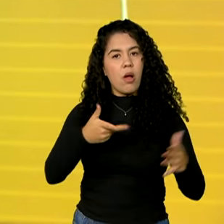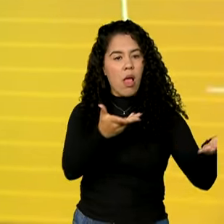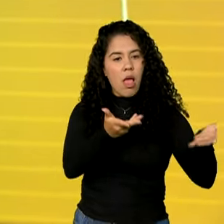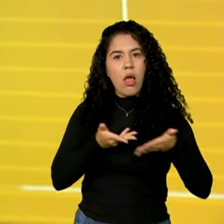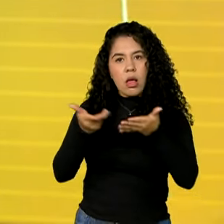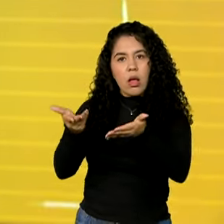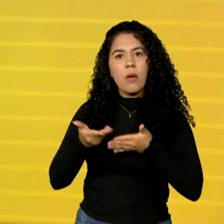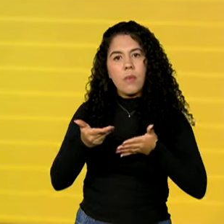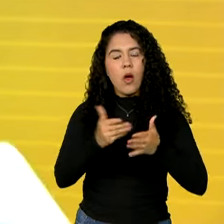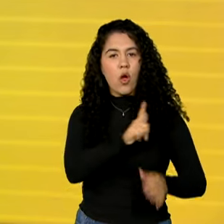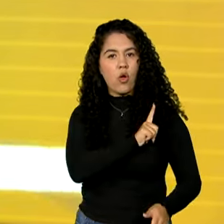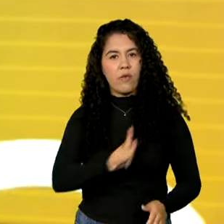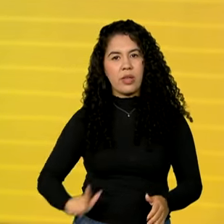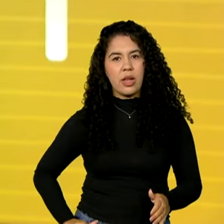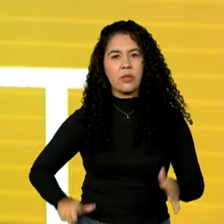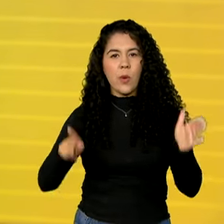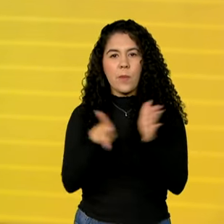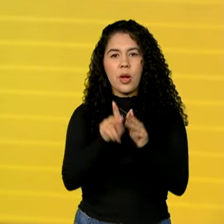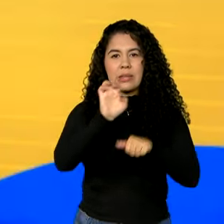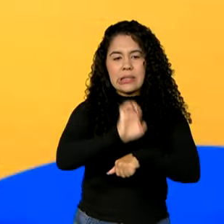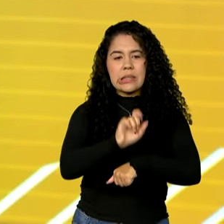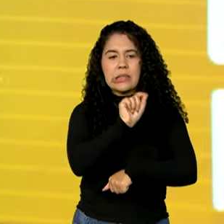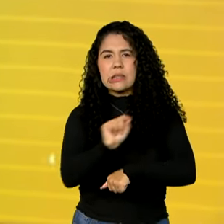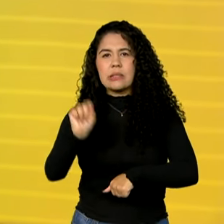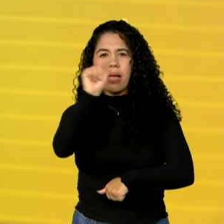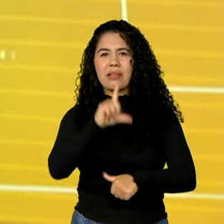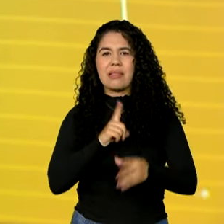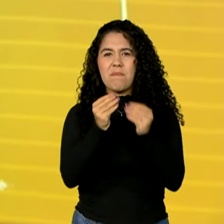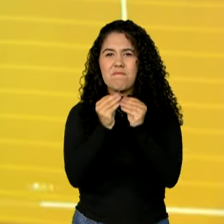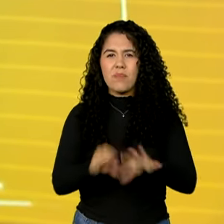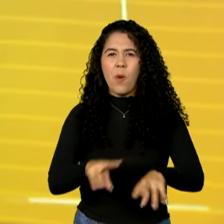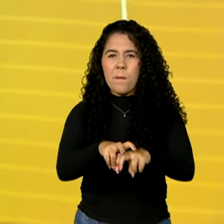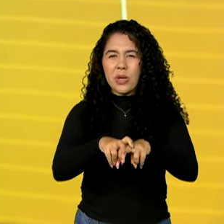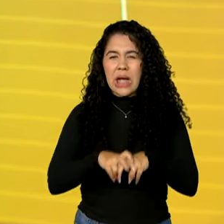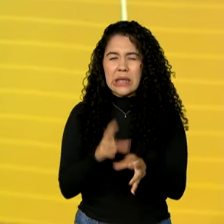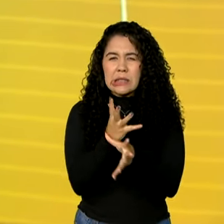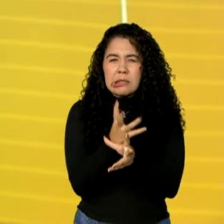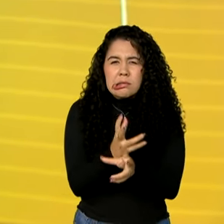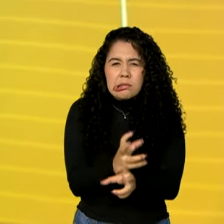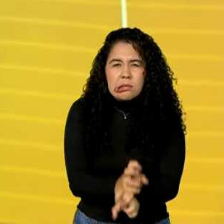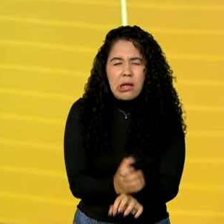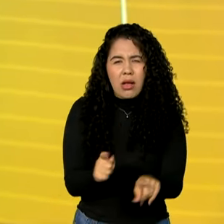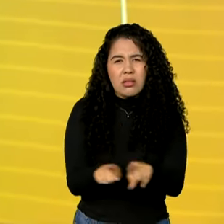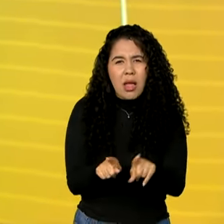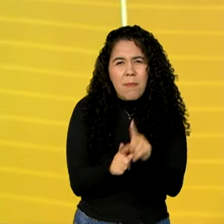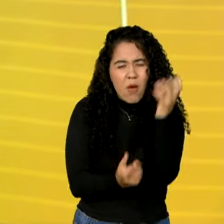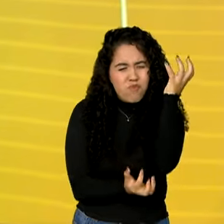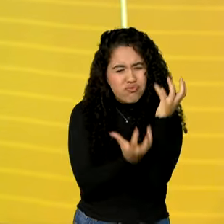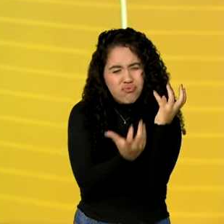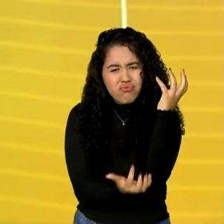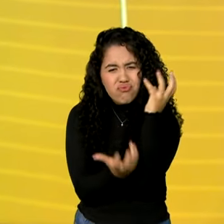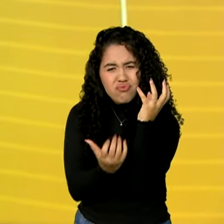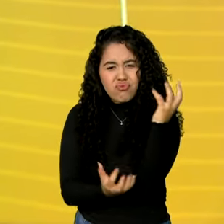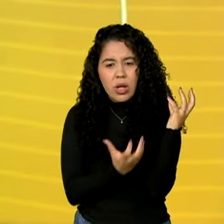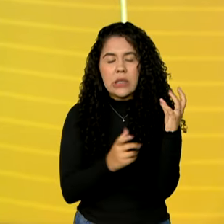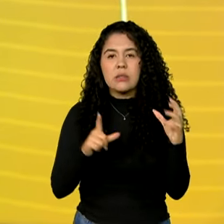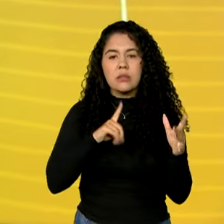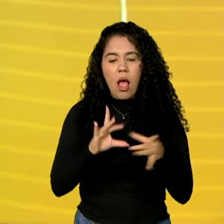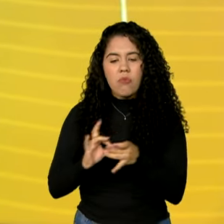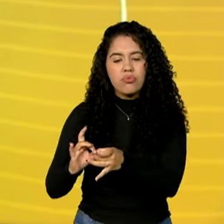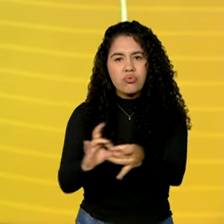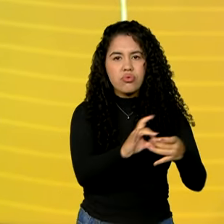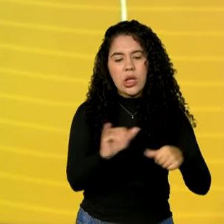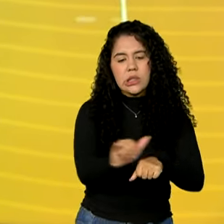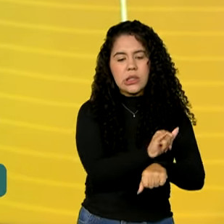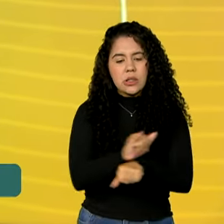afetados pela seca e pelos incêndios. A reunião teve como objetivo traçar estratégias conjuntas para enfrentar o